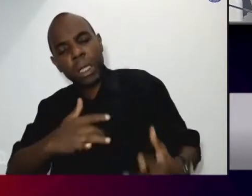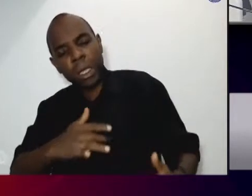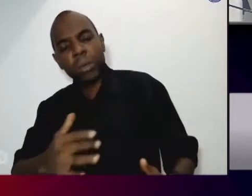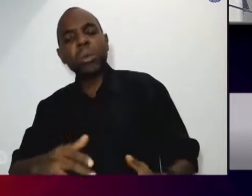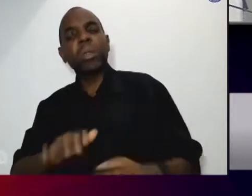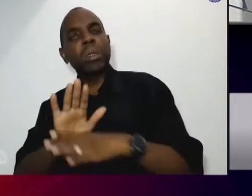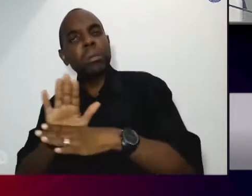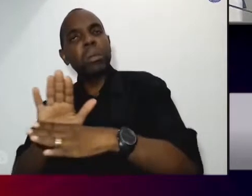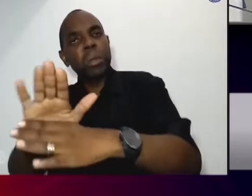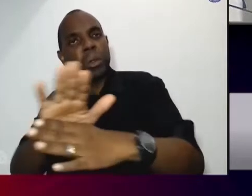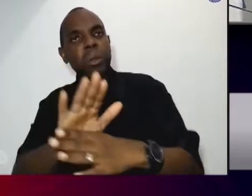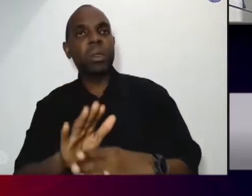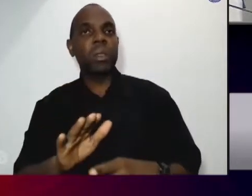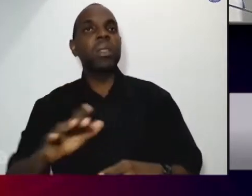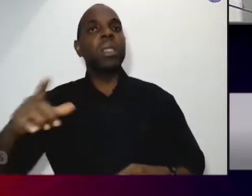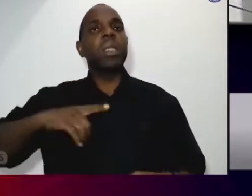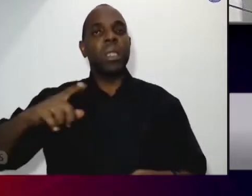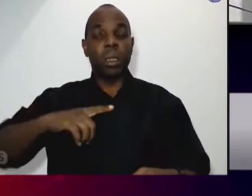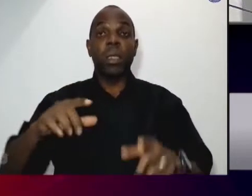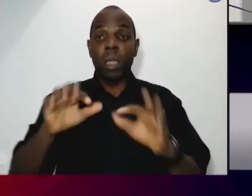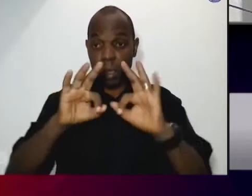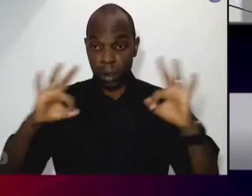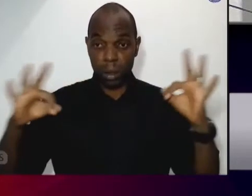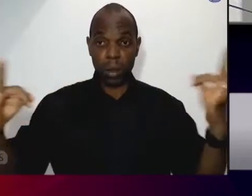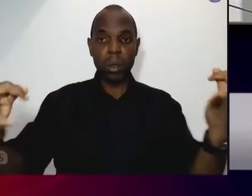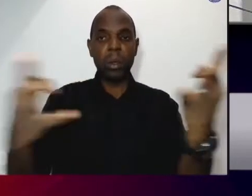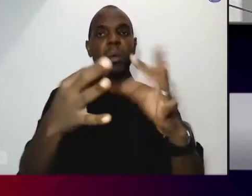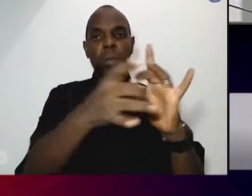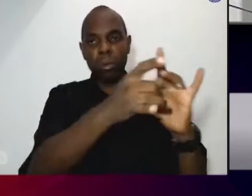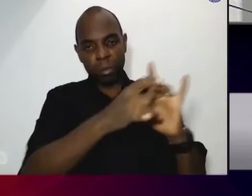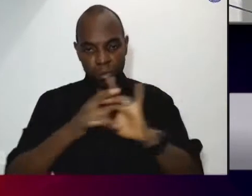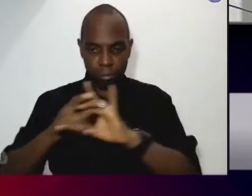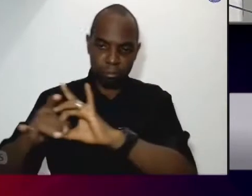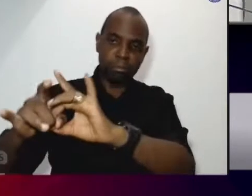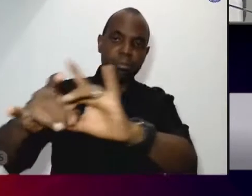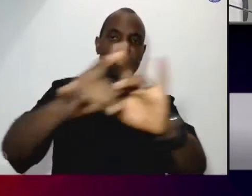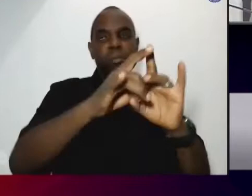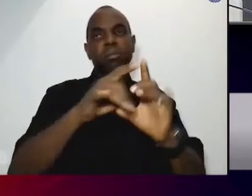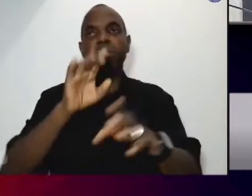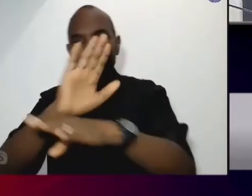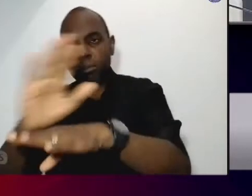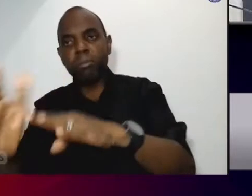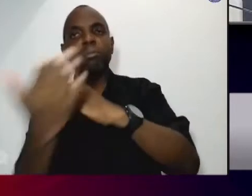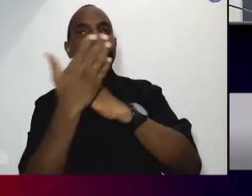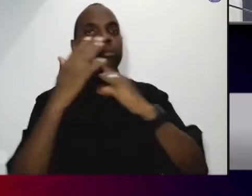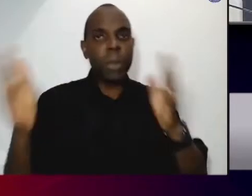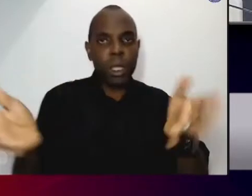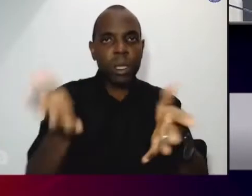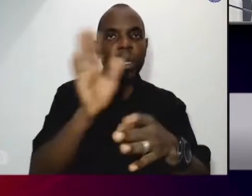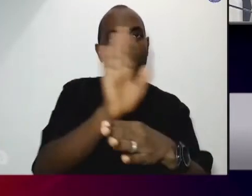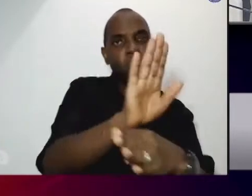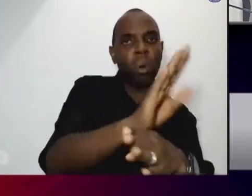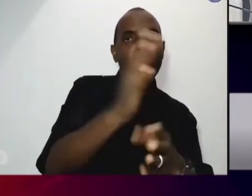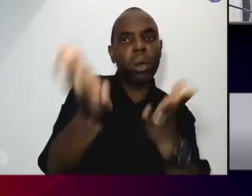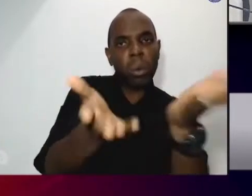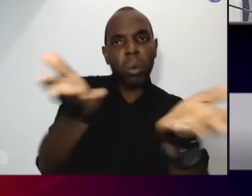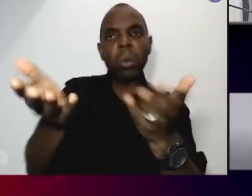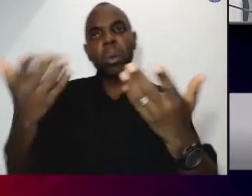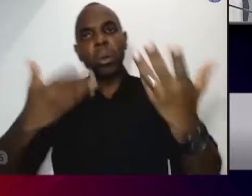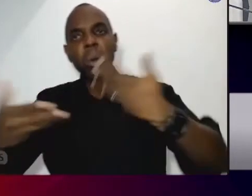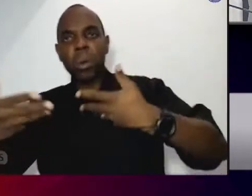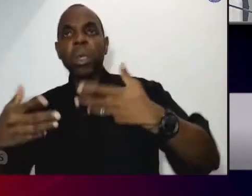encontro, da fraternidade e da revolução do cuidado. Isso aqui é o encontro, a gente está